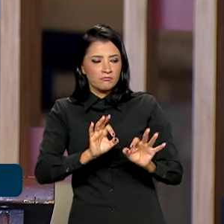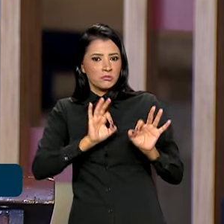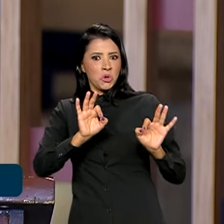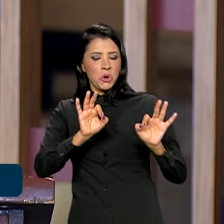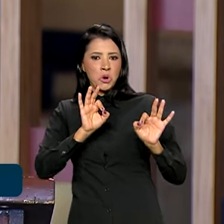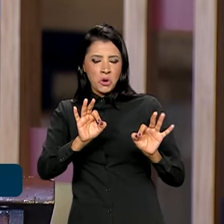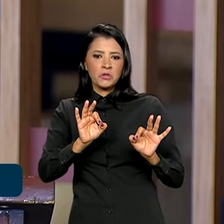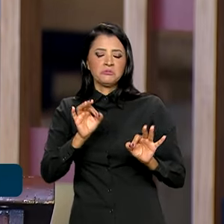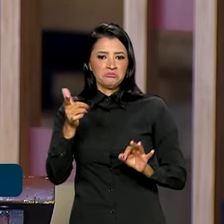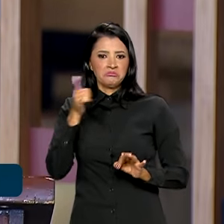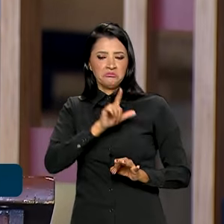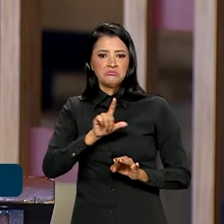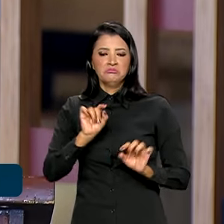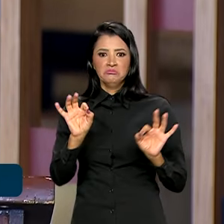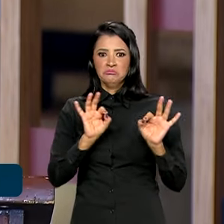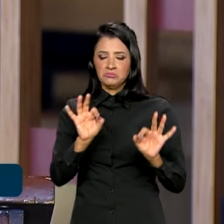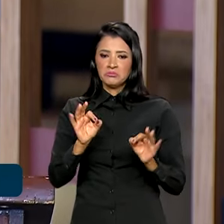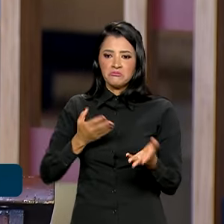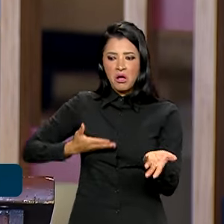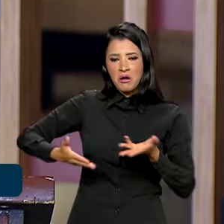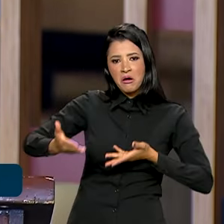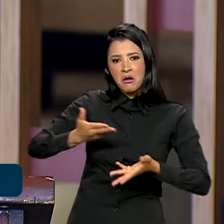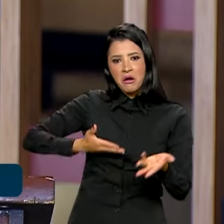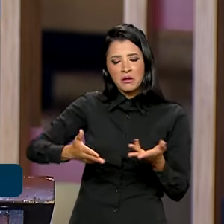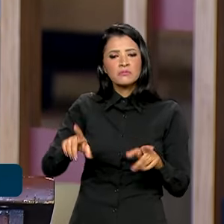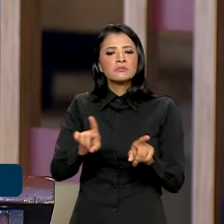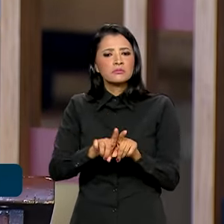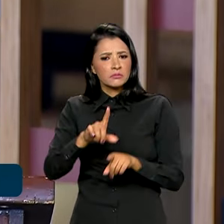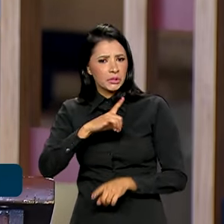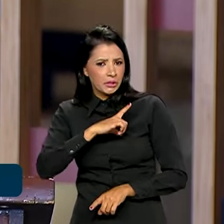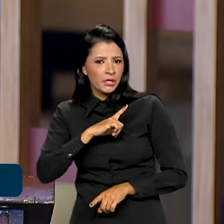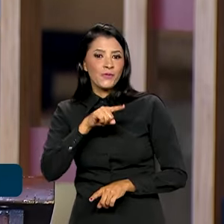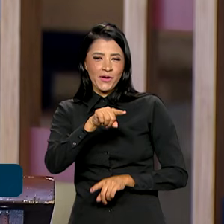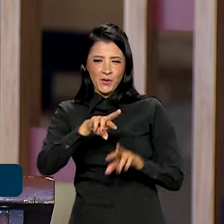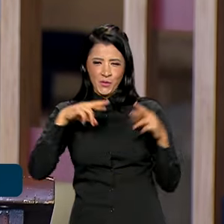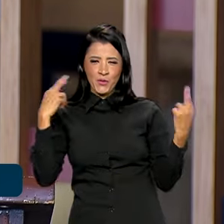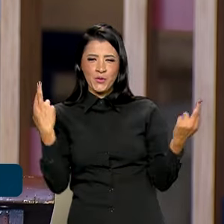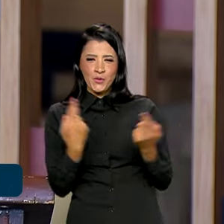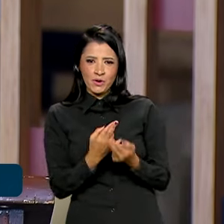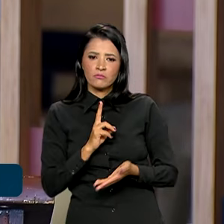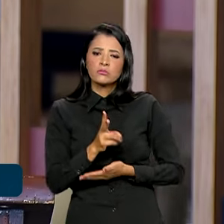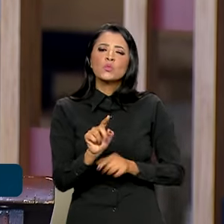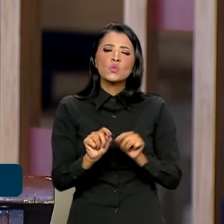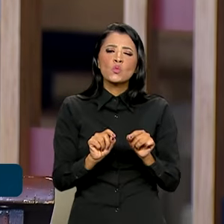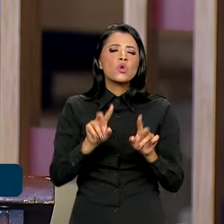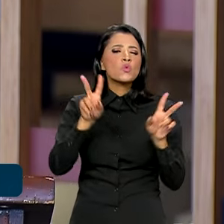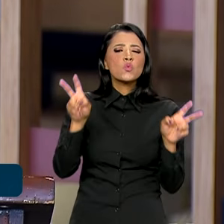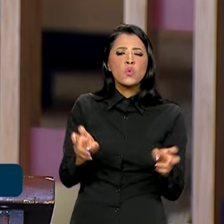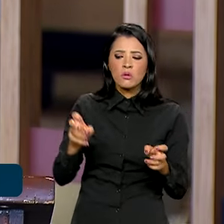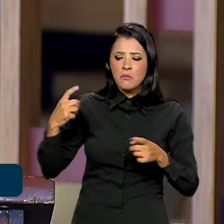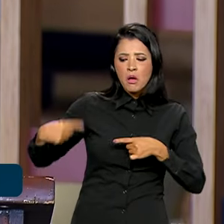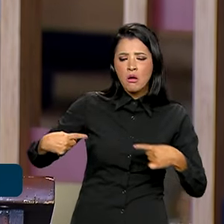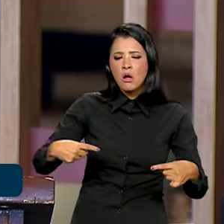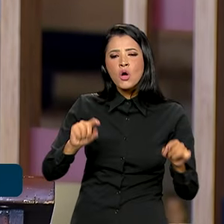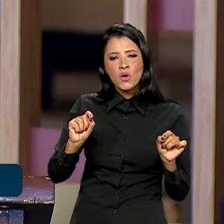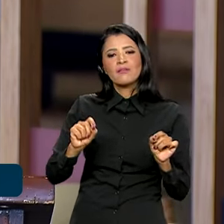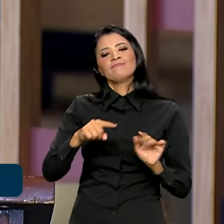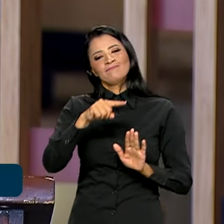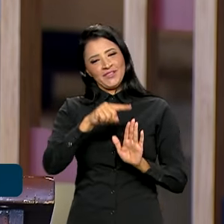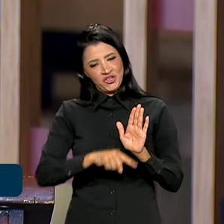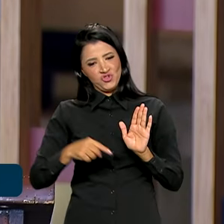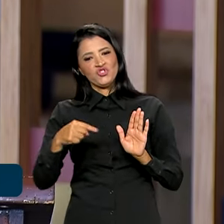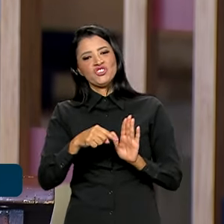e mantivemos essa reunião justamente para discutirmos e tratarmos a Agenda